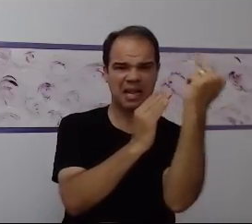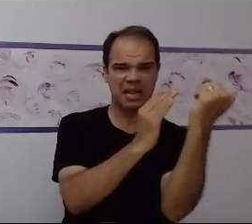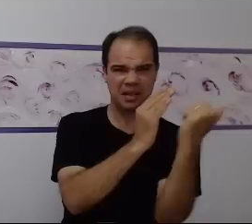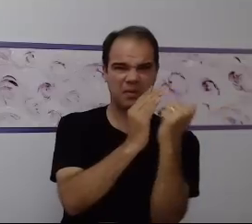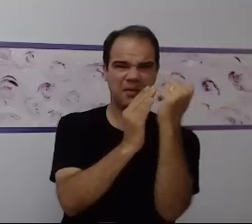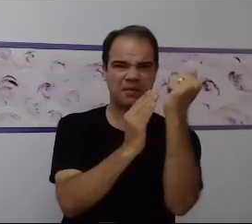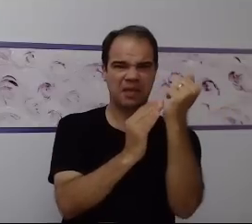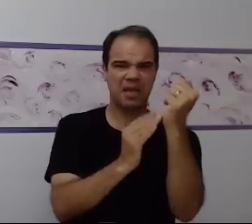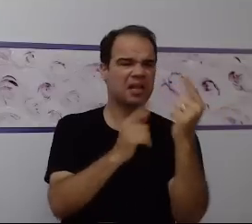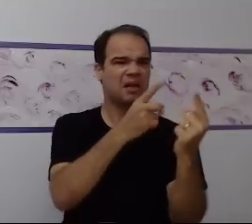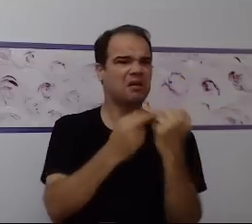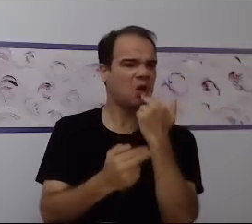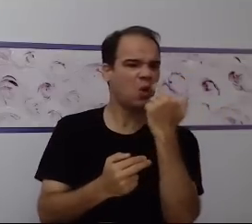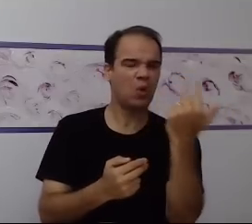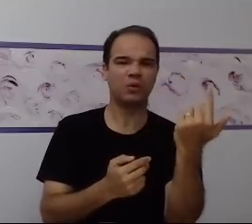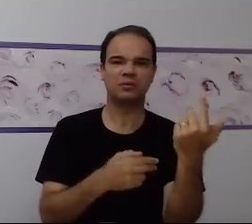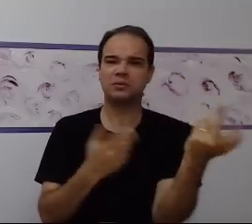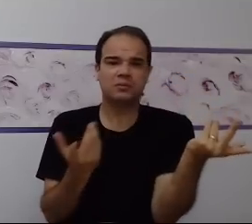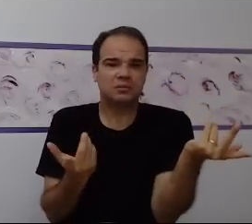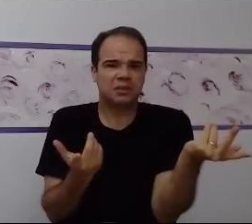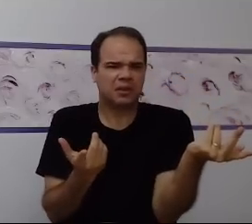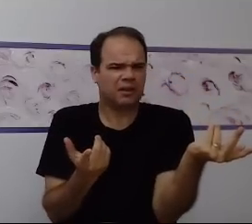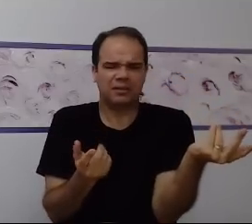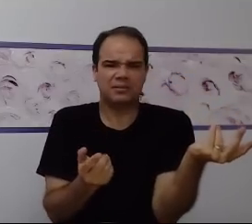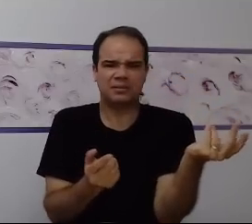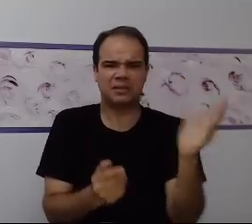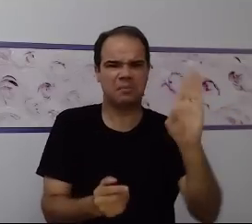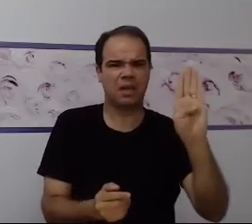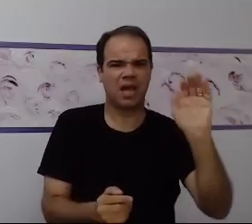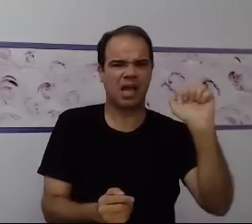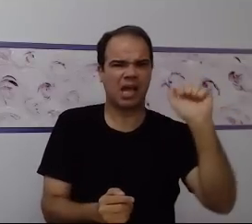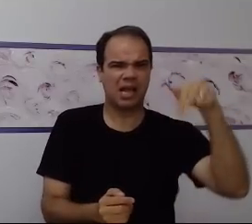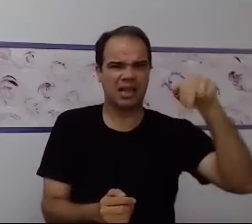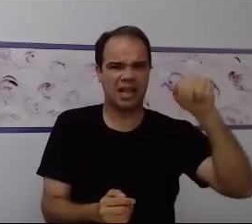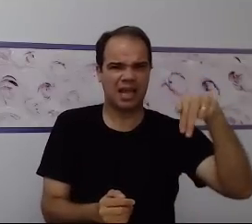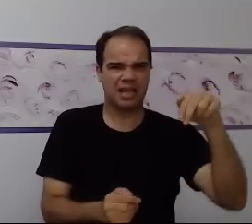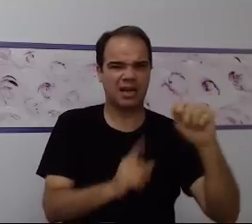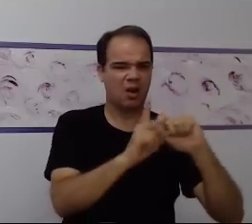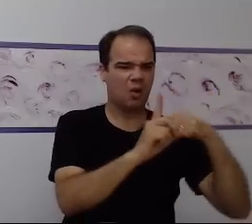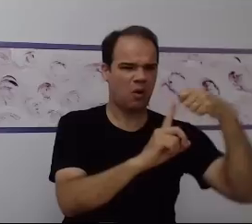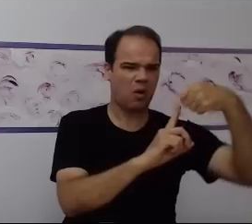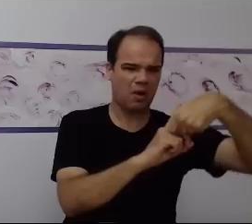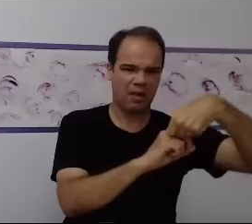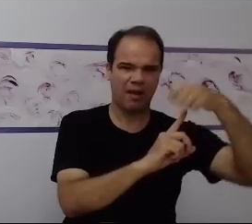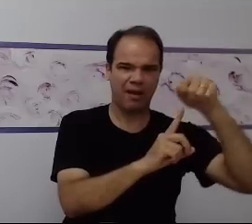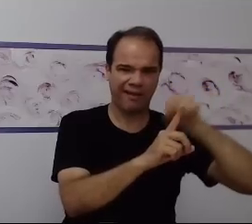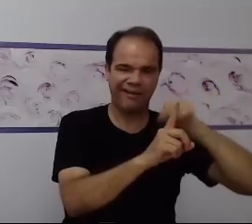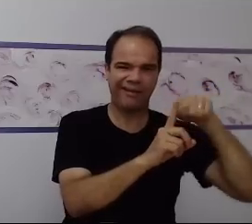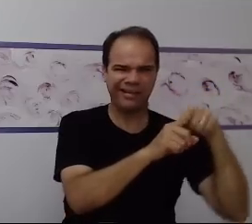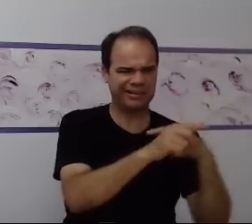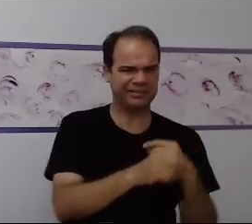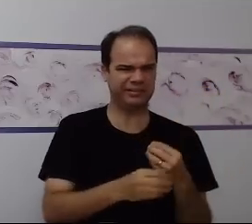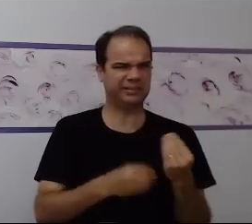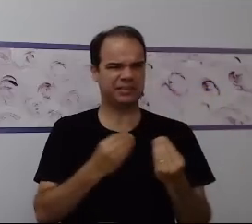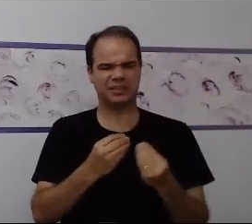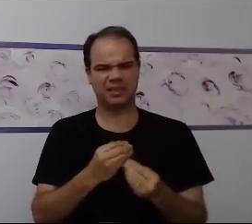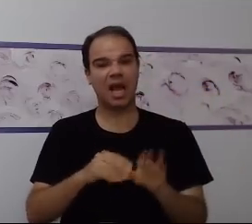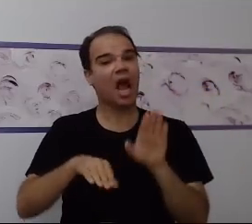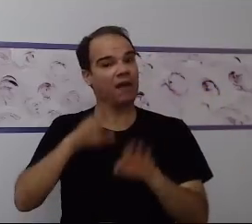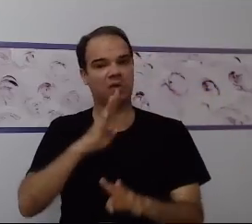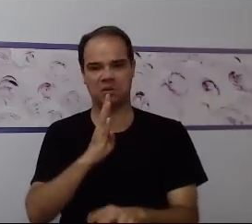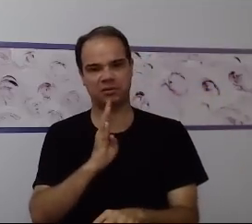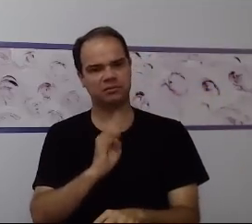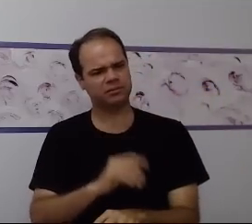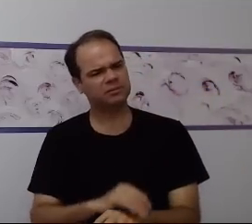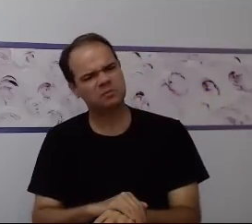cor, sem uma definição específica, de repente essa criança não está reconhecendo ou ainda pode até falar